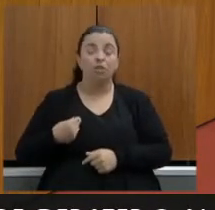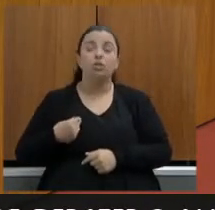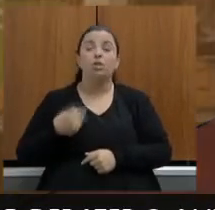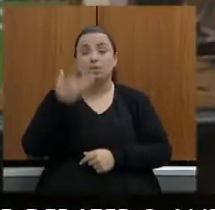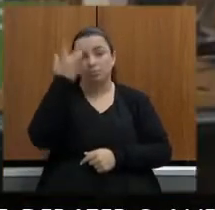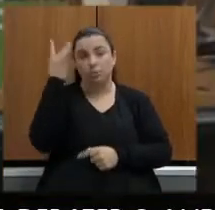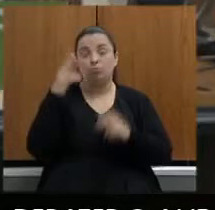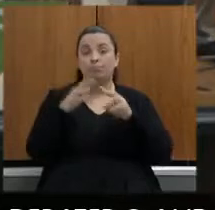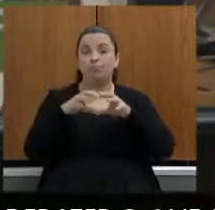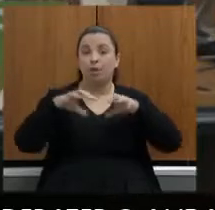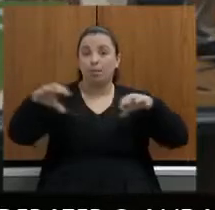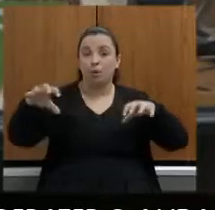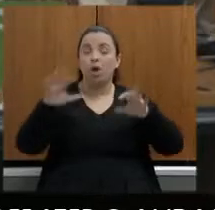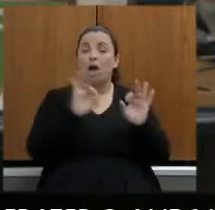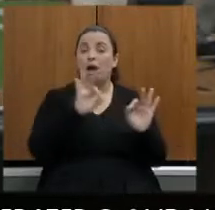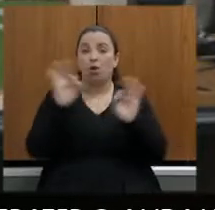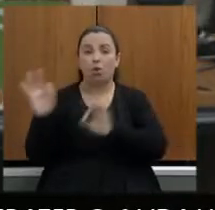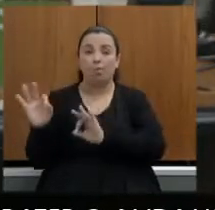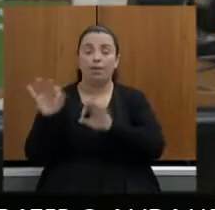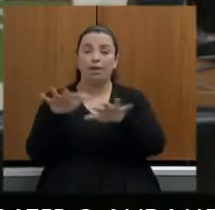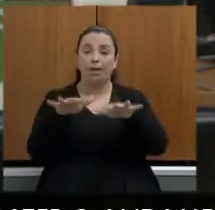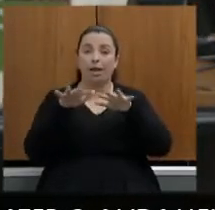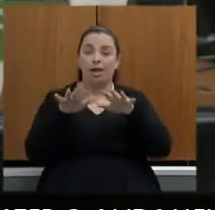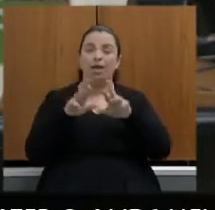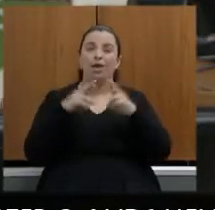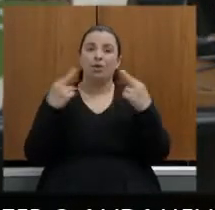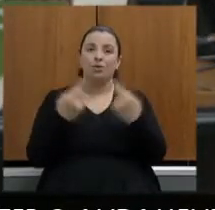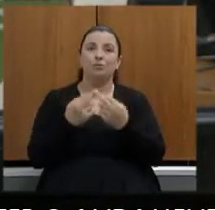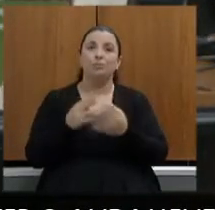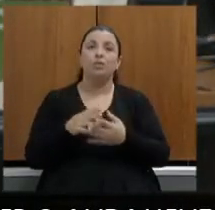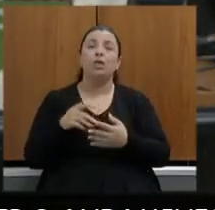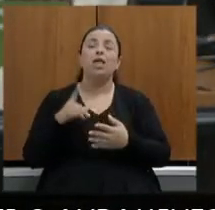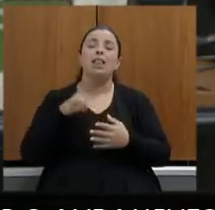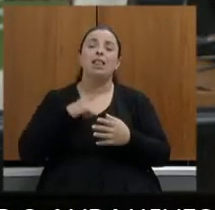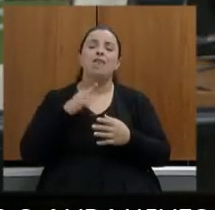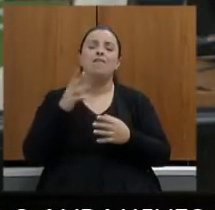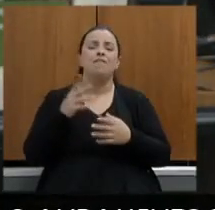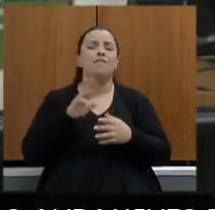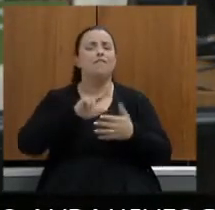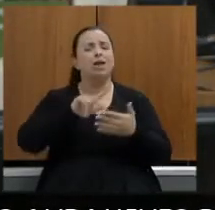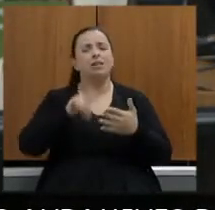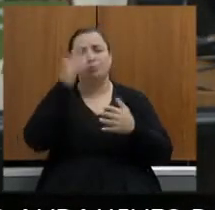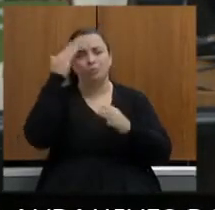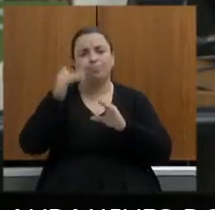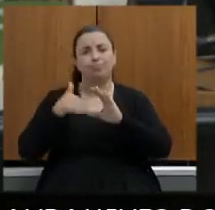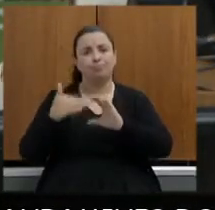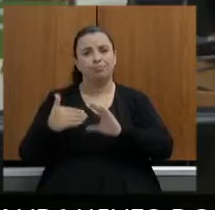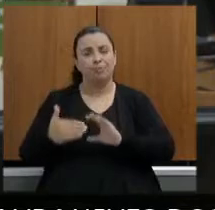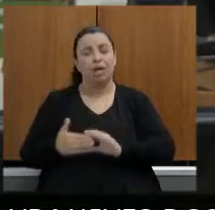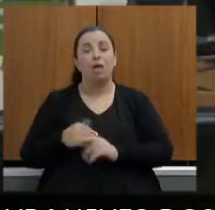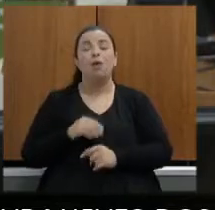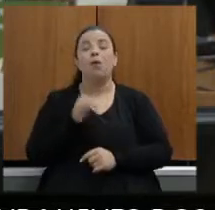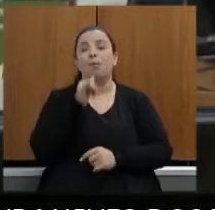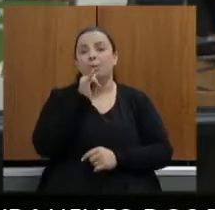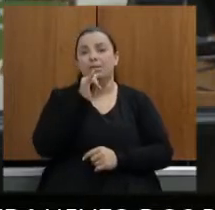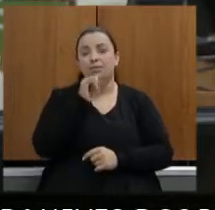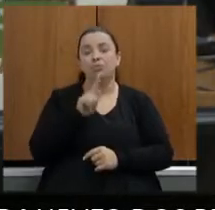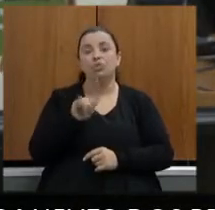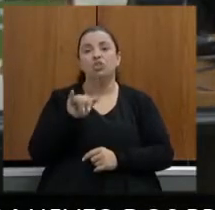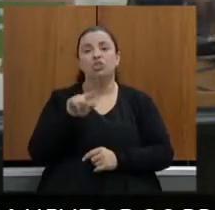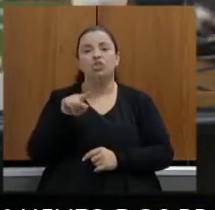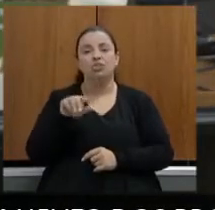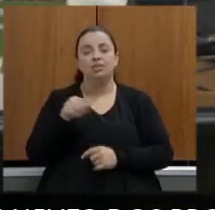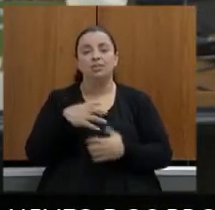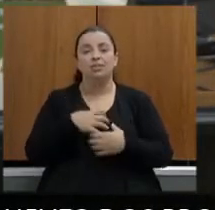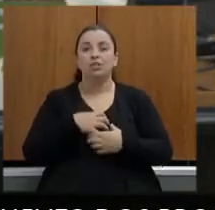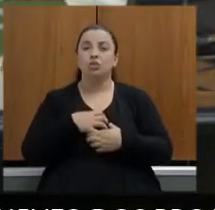nós recebemos aqui durante essa audiência diversos chats a Giza ela se sentiu contemplada também